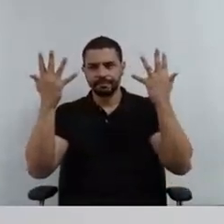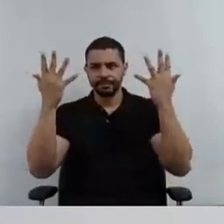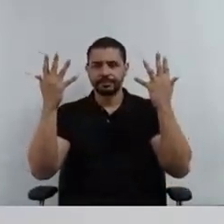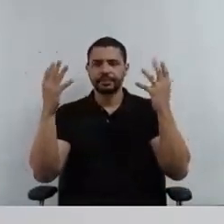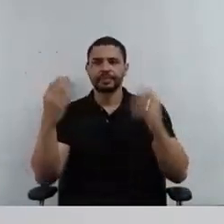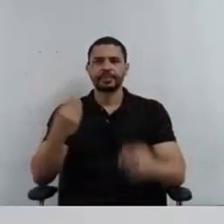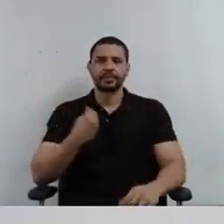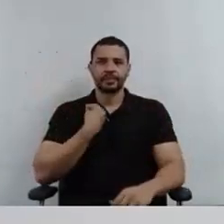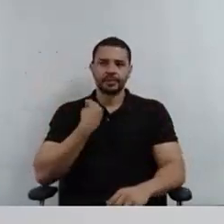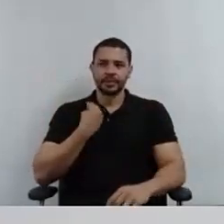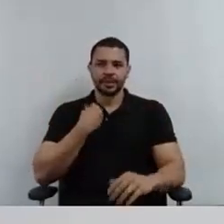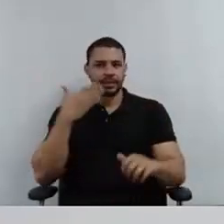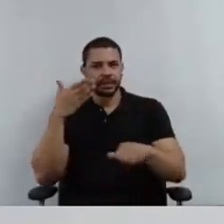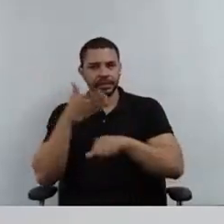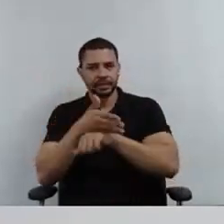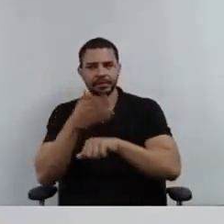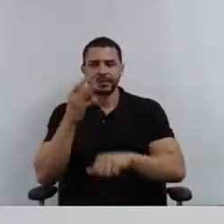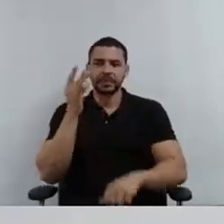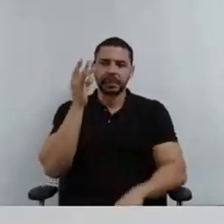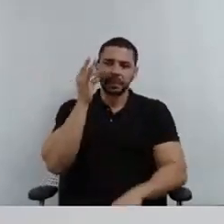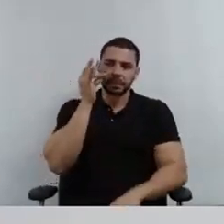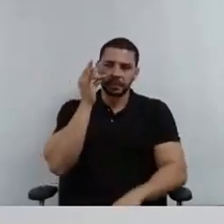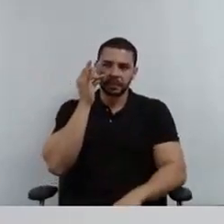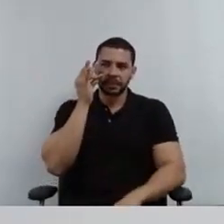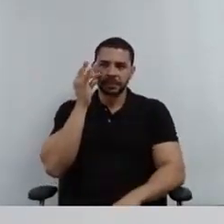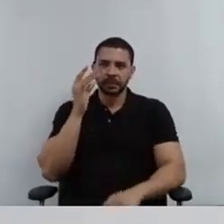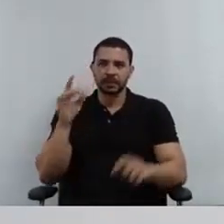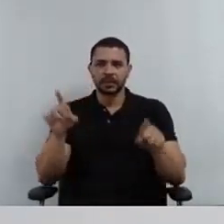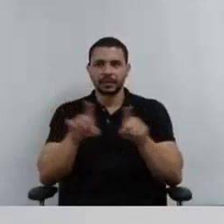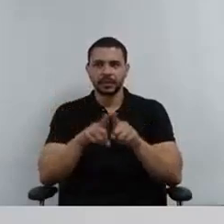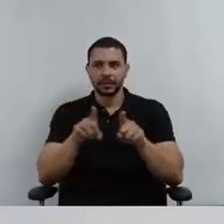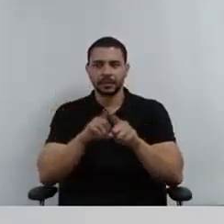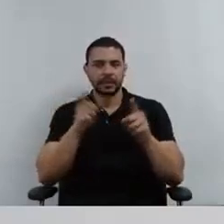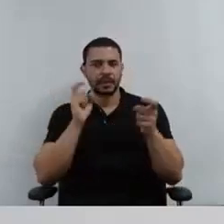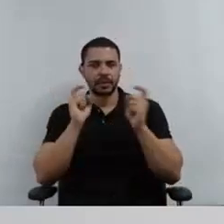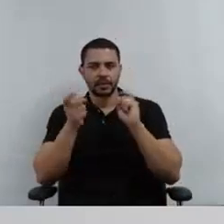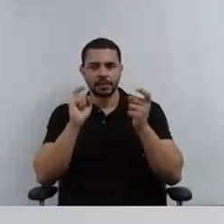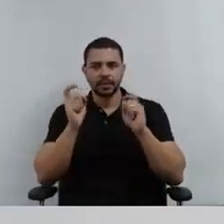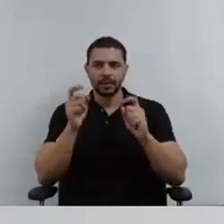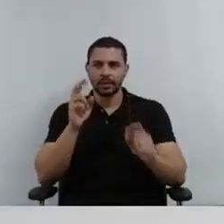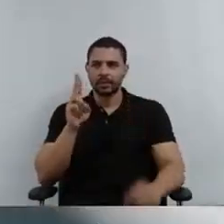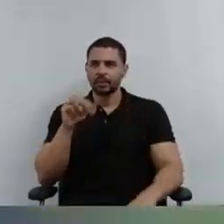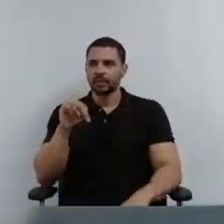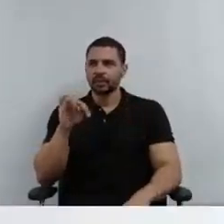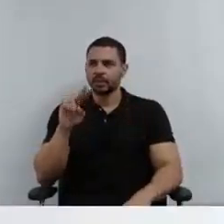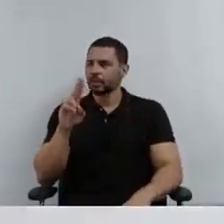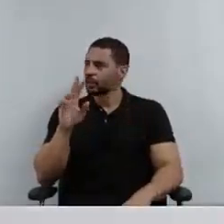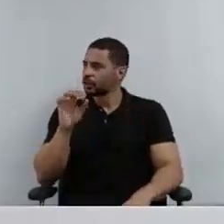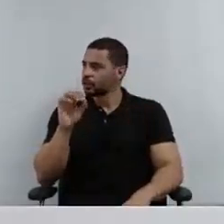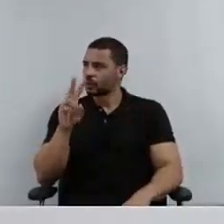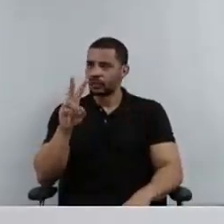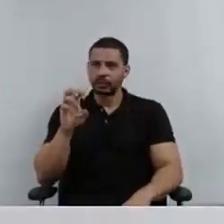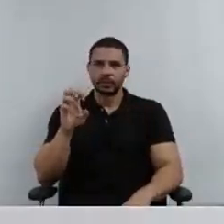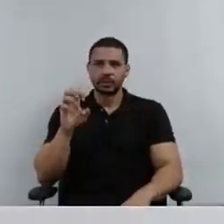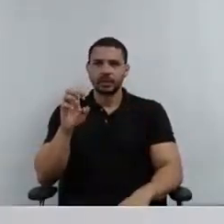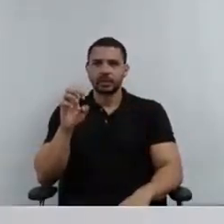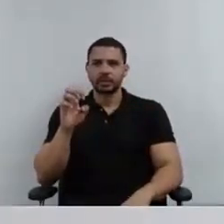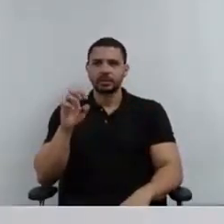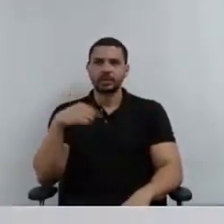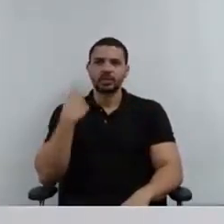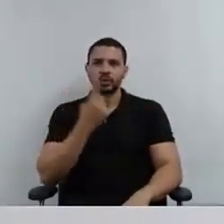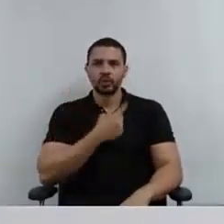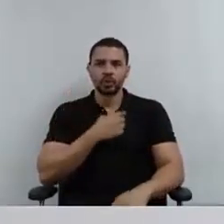Tivemos também uma reunião importante na Uni9, aqui em São Paulo, na sede da Uni9.